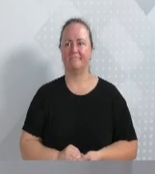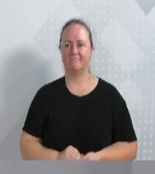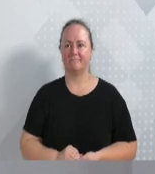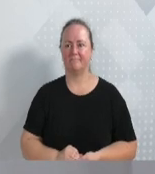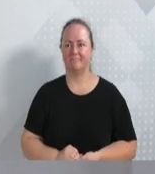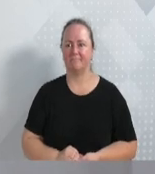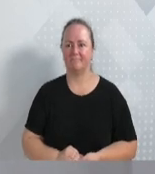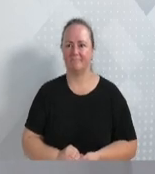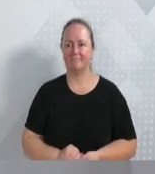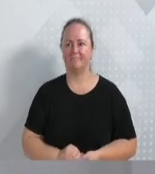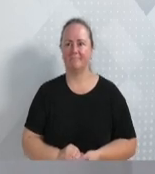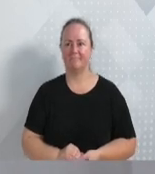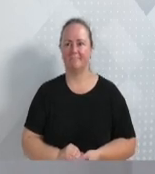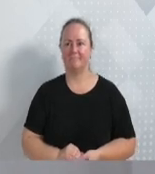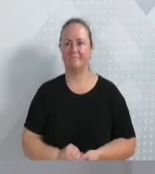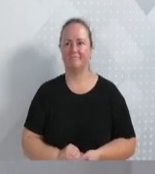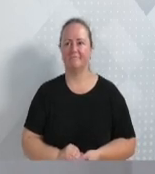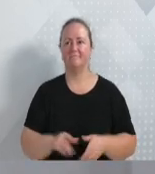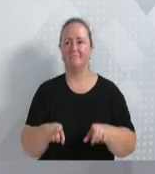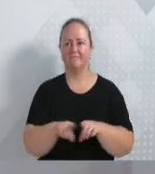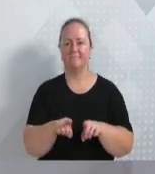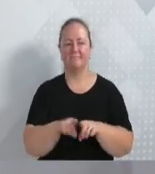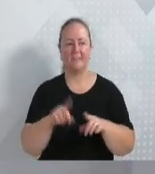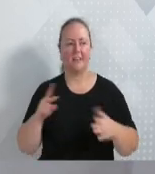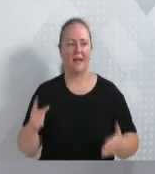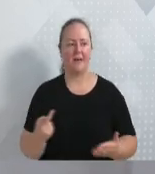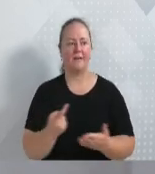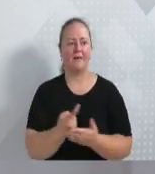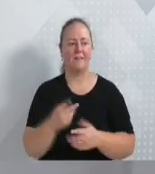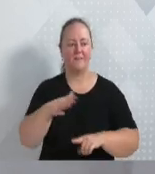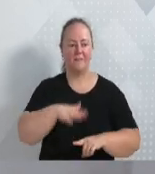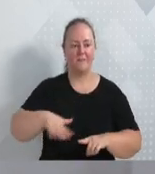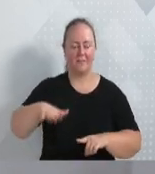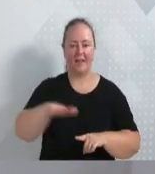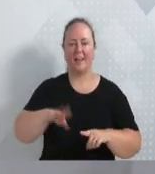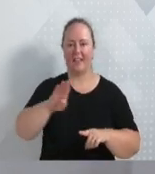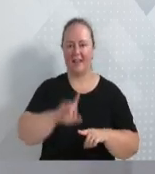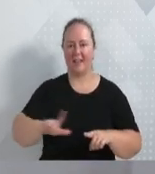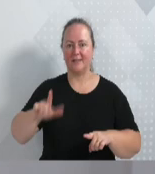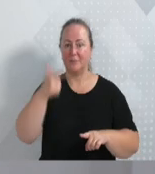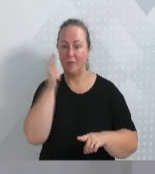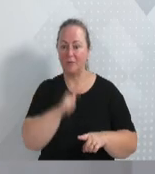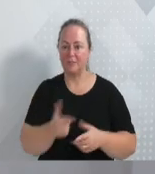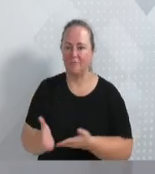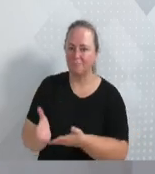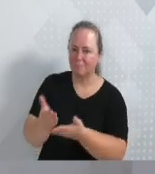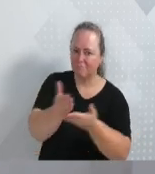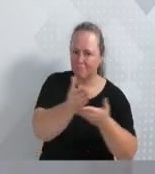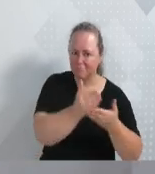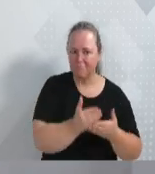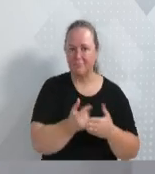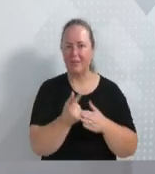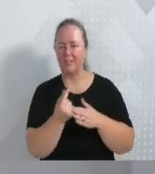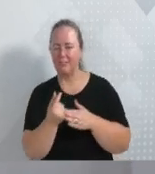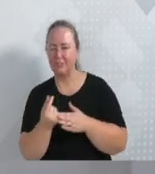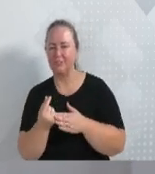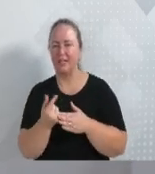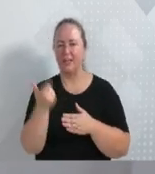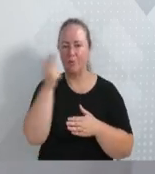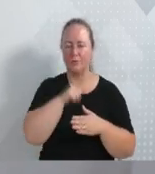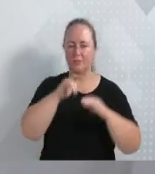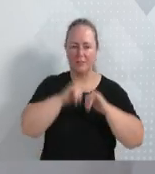Vamos lá. Fizemos eventos também na sede da OAB Blumenau para arrecadar fundos para subsidiar essas nossas